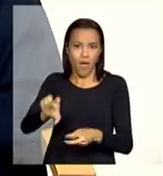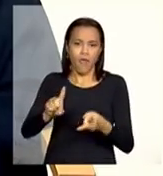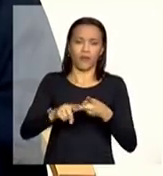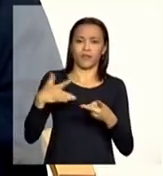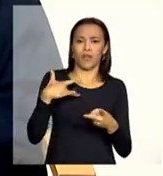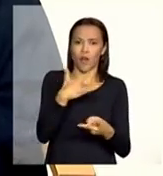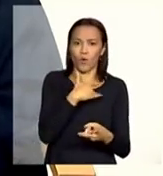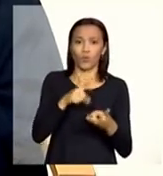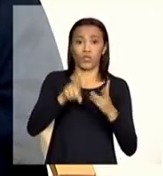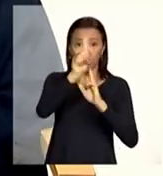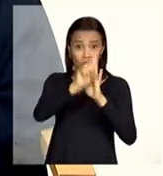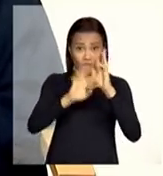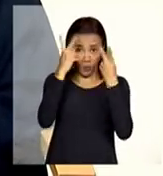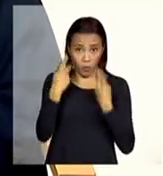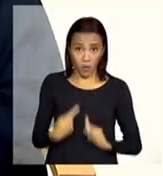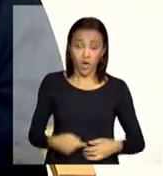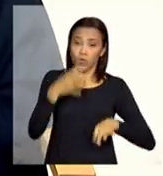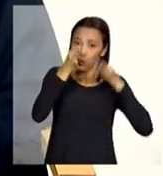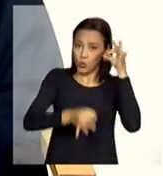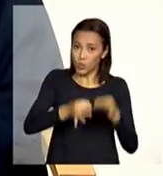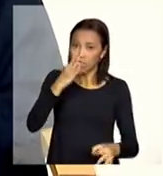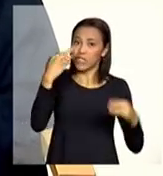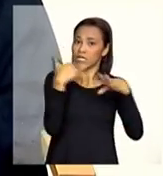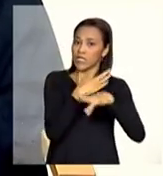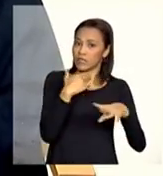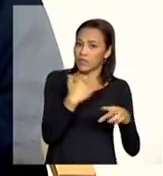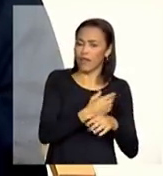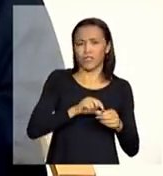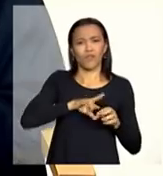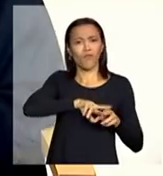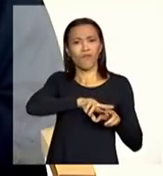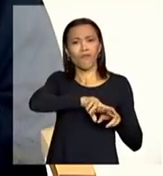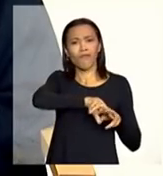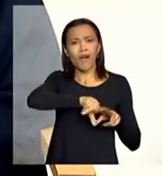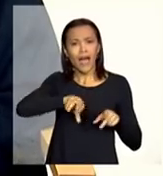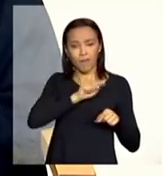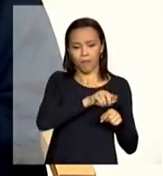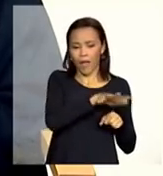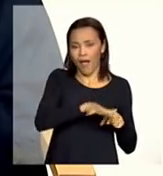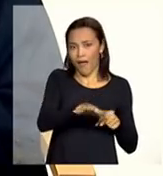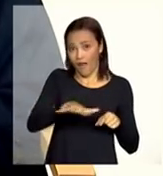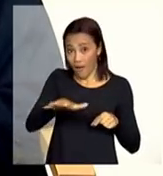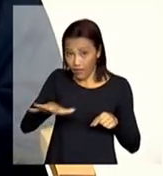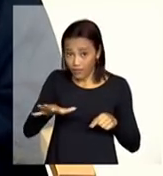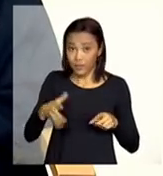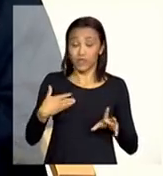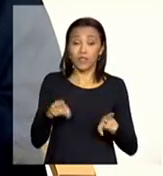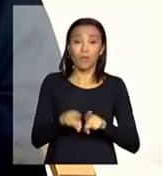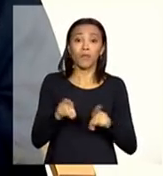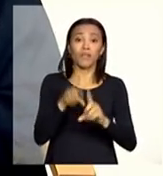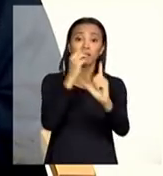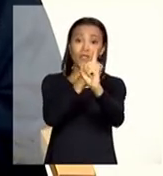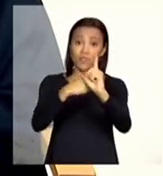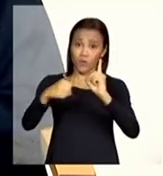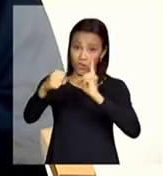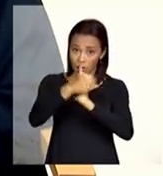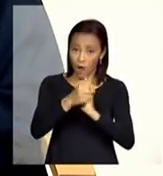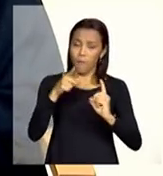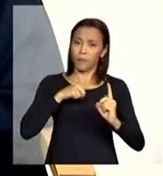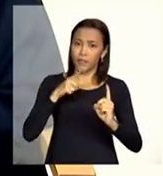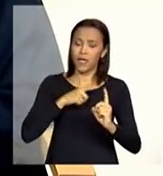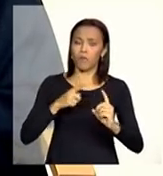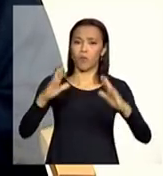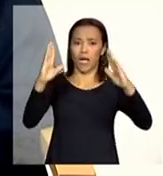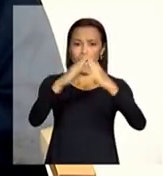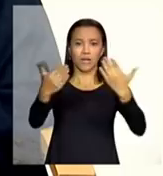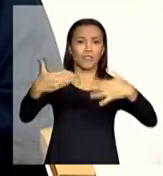direitos humanos justiça cidades várias áreas na assistência social nós estamos com a residência inclusiva que